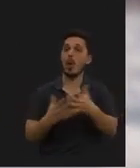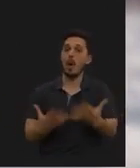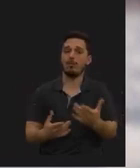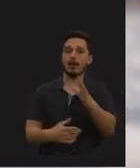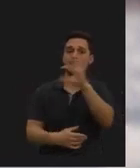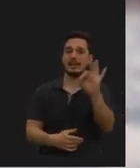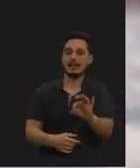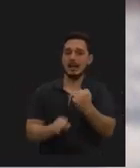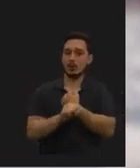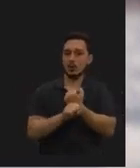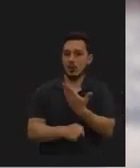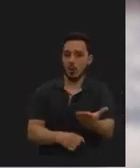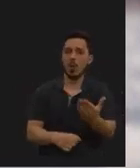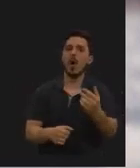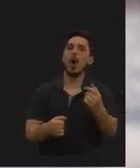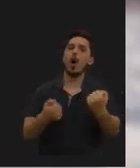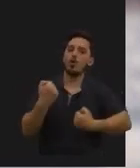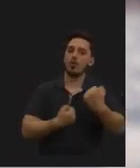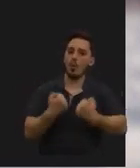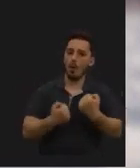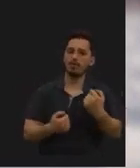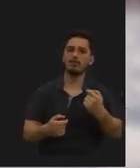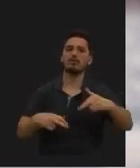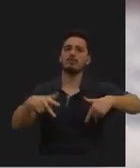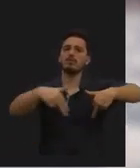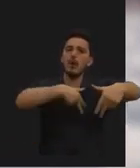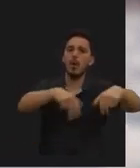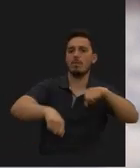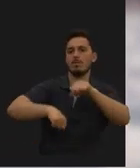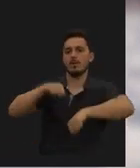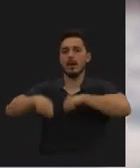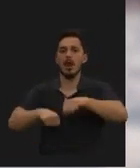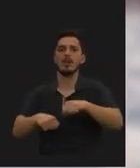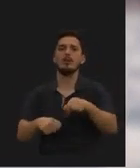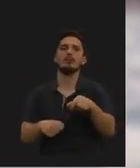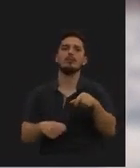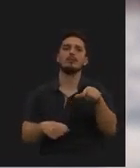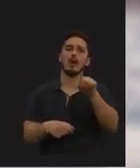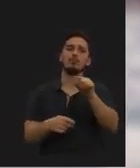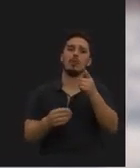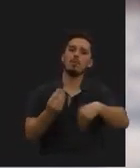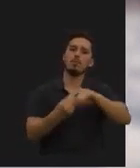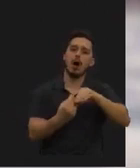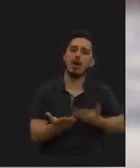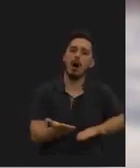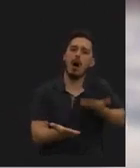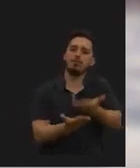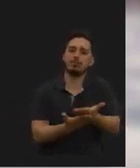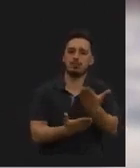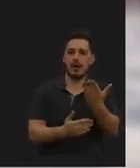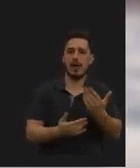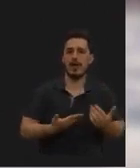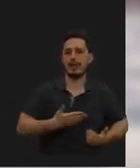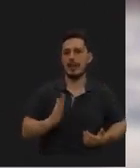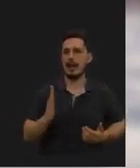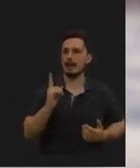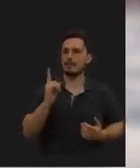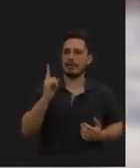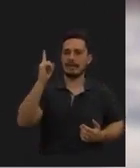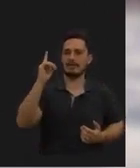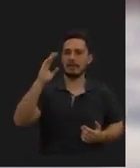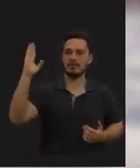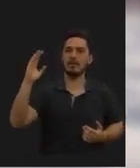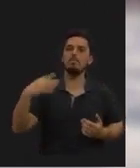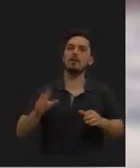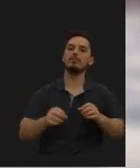atual em porcentagem de utilização, automóveis, peões, bicicleta, e teríamos aquela proposta que está ali, à direita, em cima,